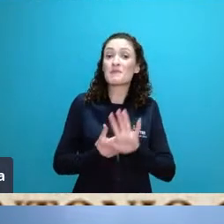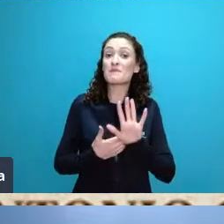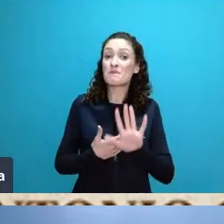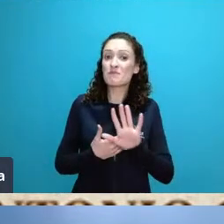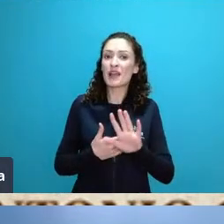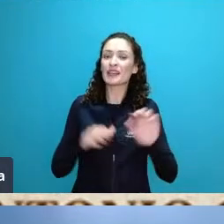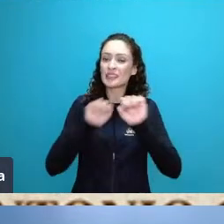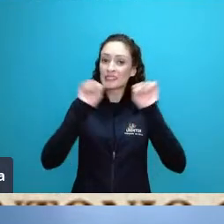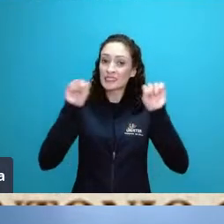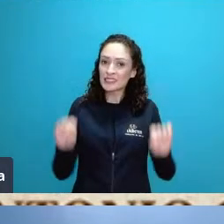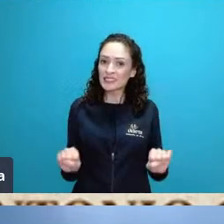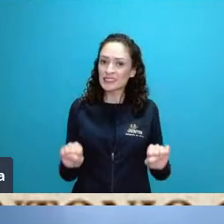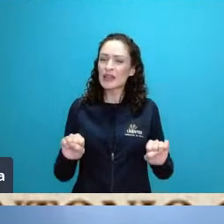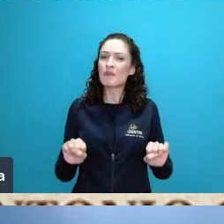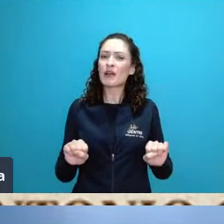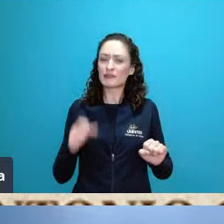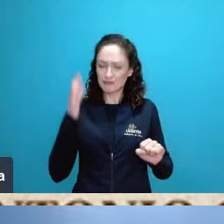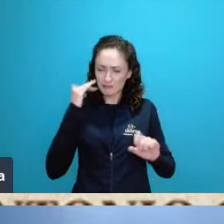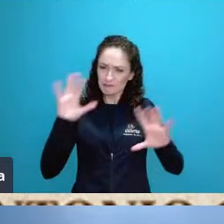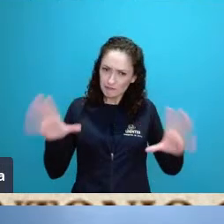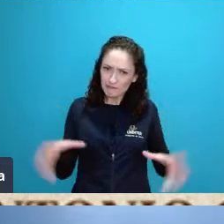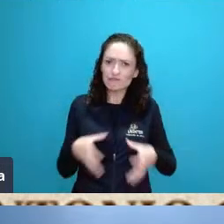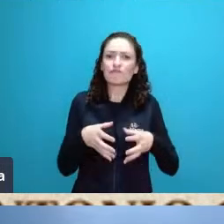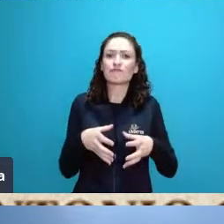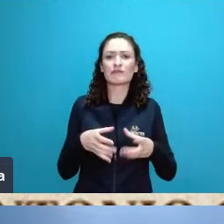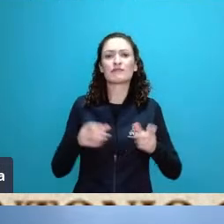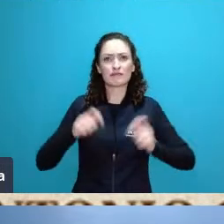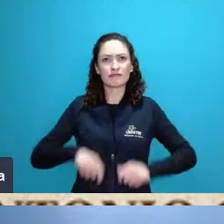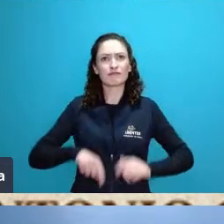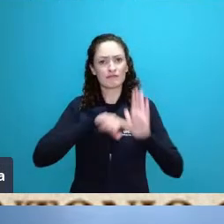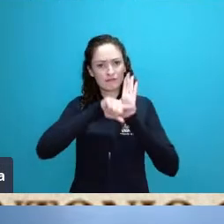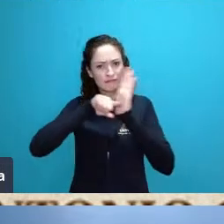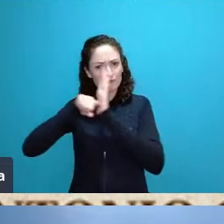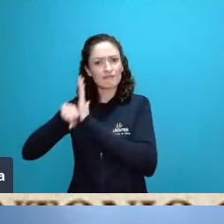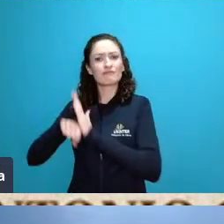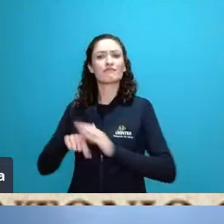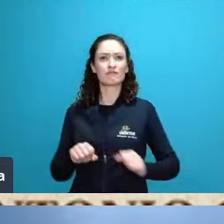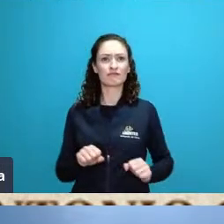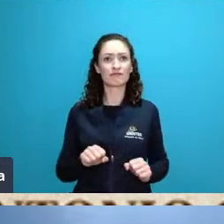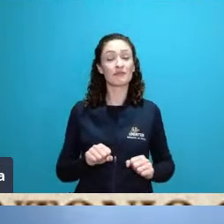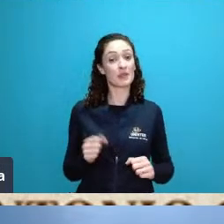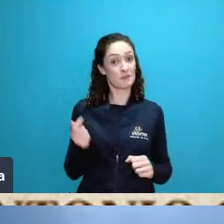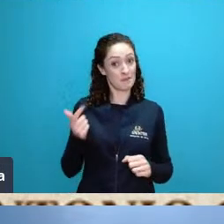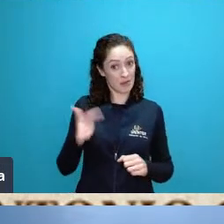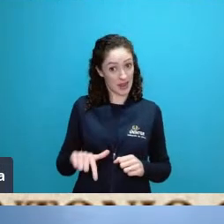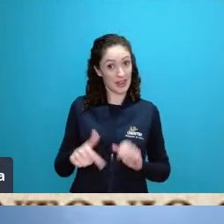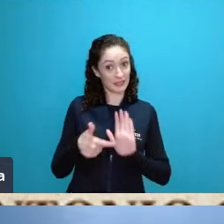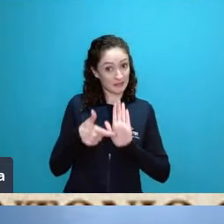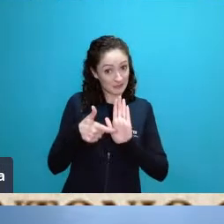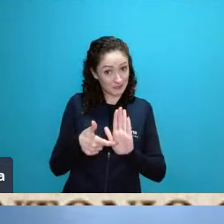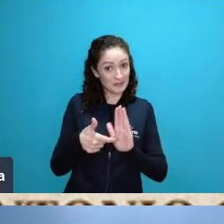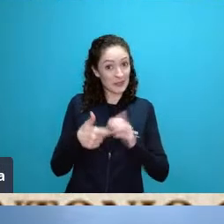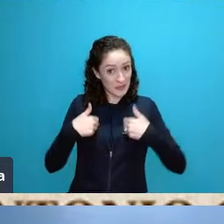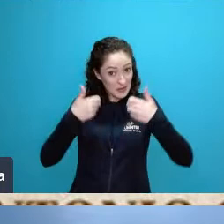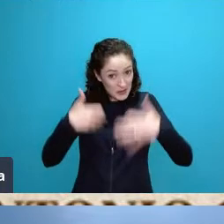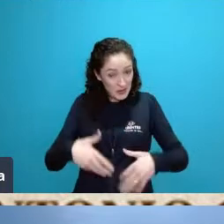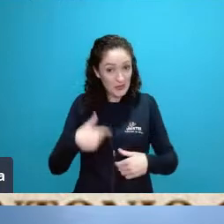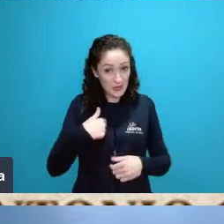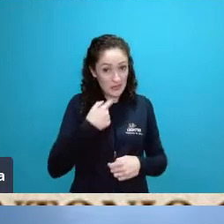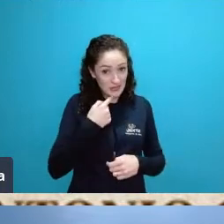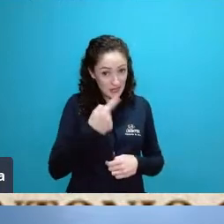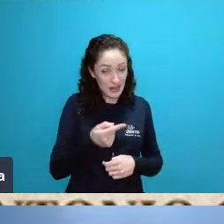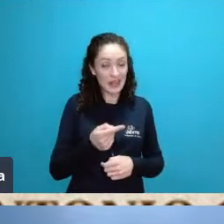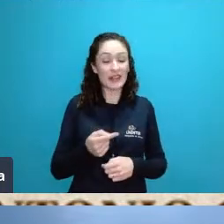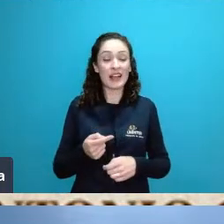são complexos conjuntos e eu revelo aqui que um dos livros que mais me influenciou durante a